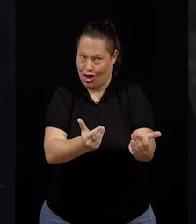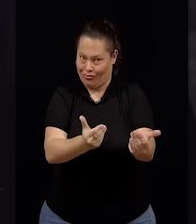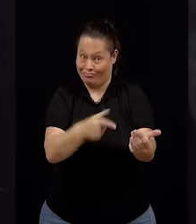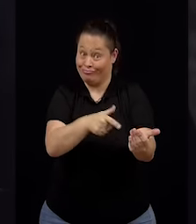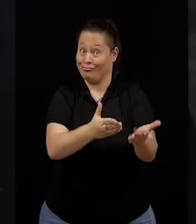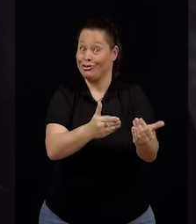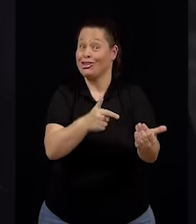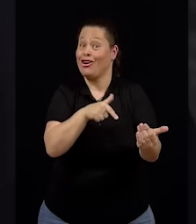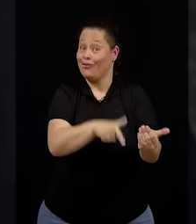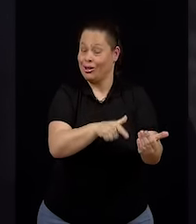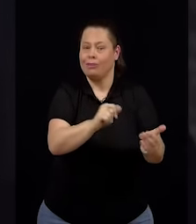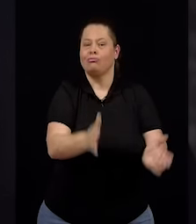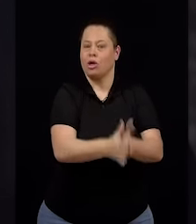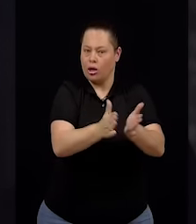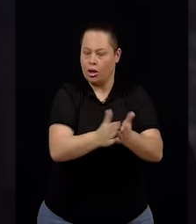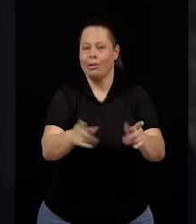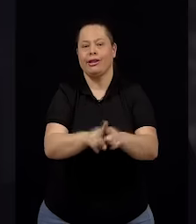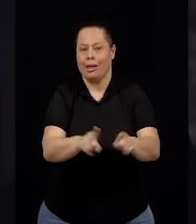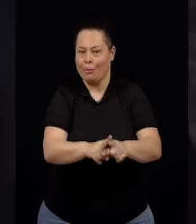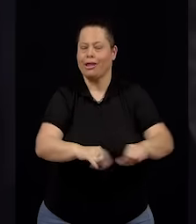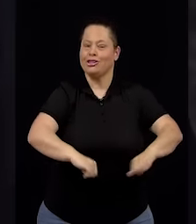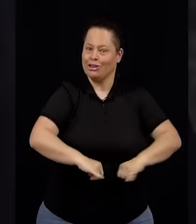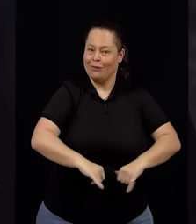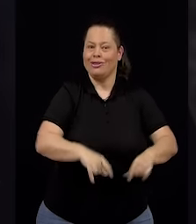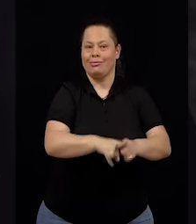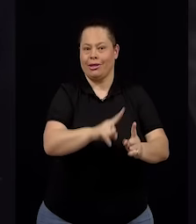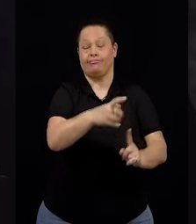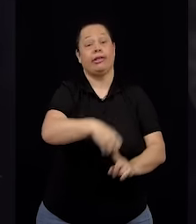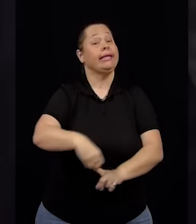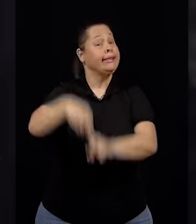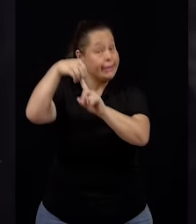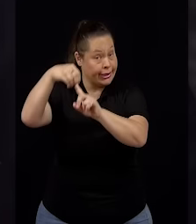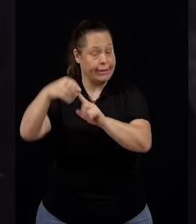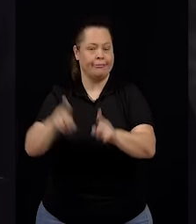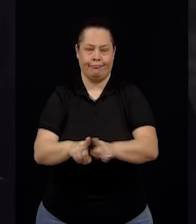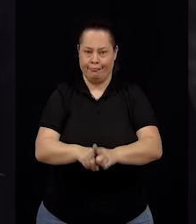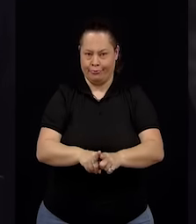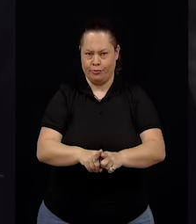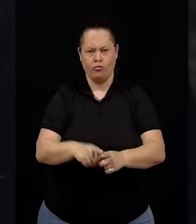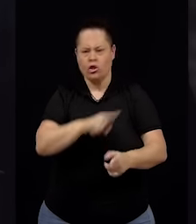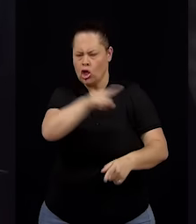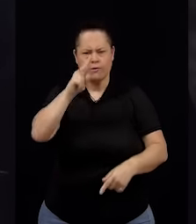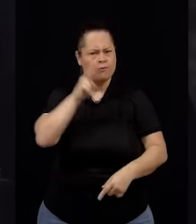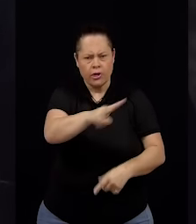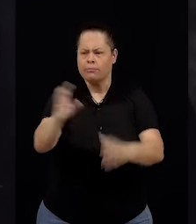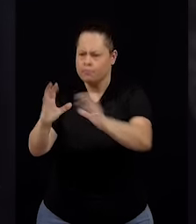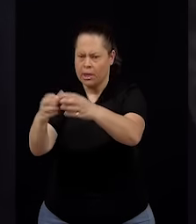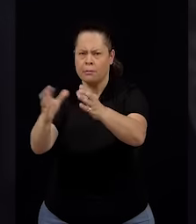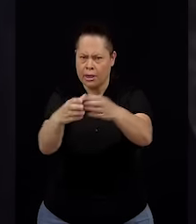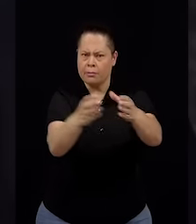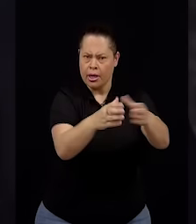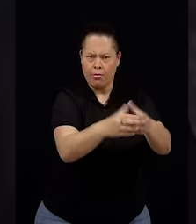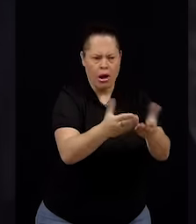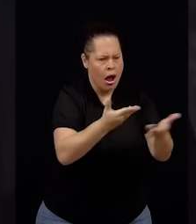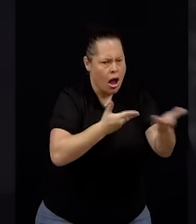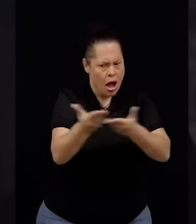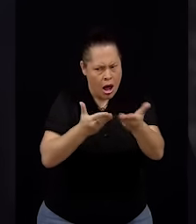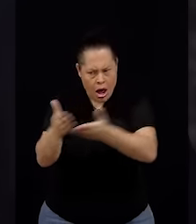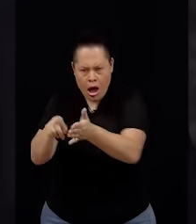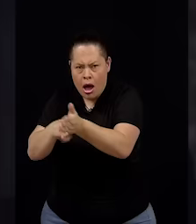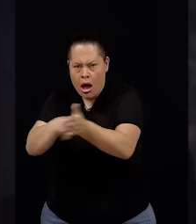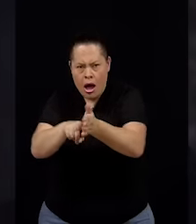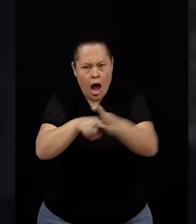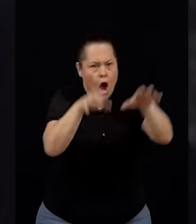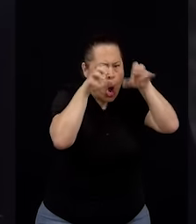sofredores, os formadores de opinião. Assim, escutando uns aos outros, nós poderemos discernir